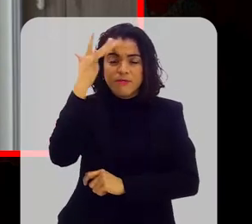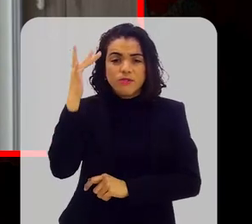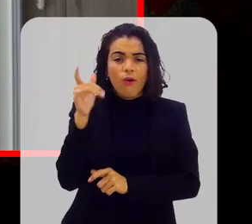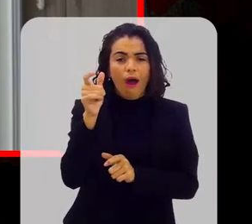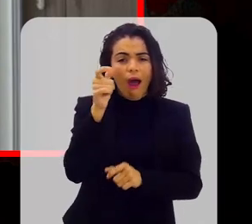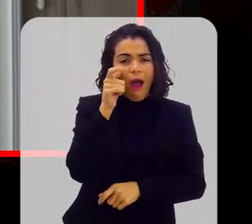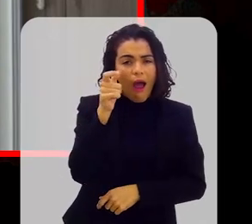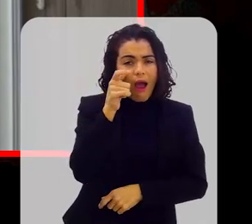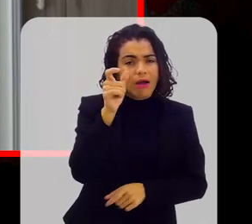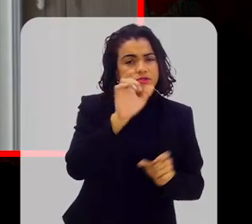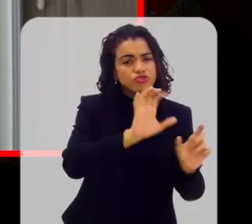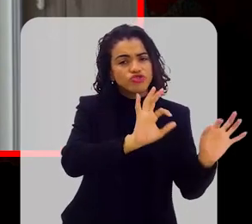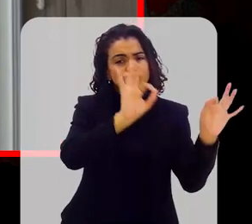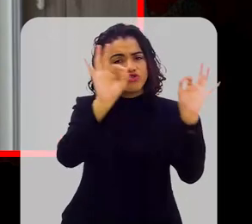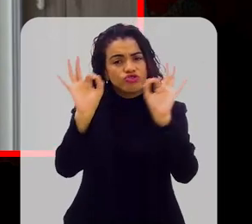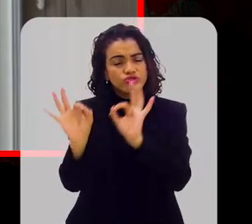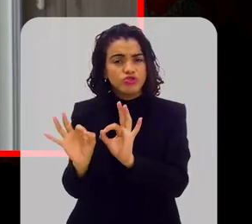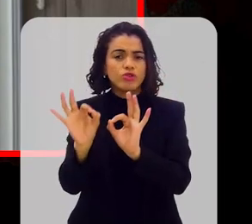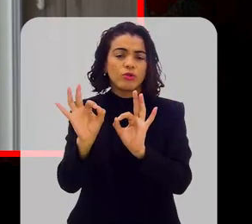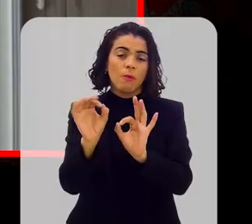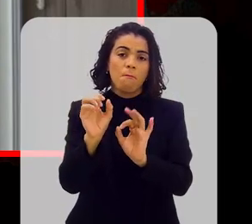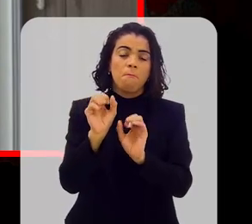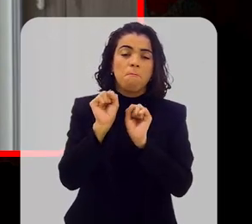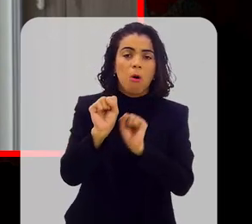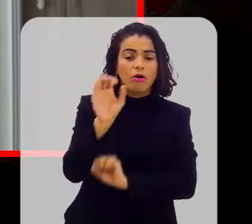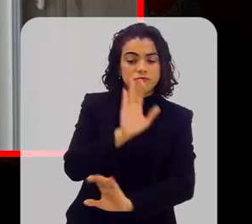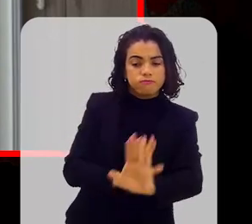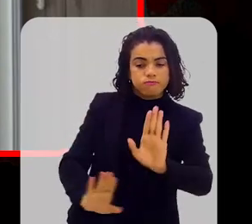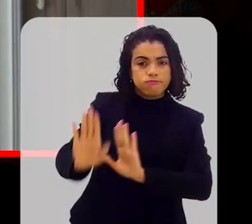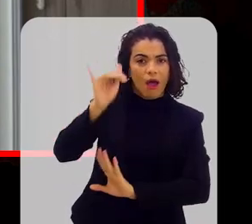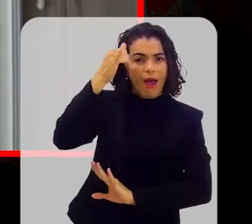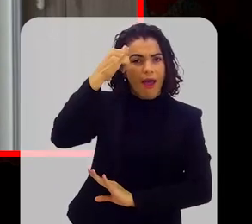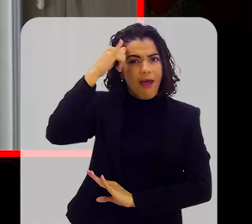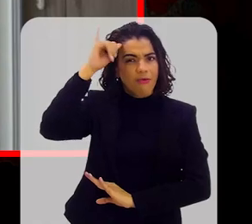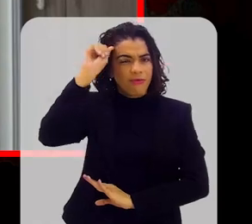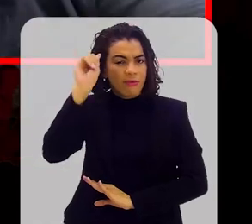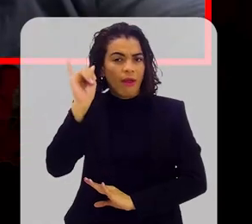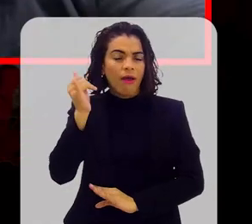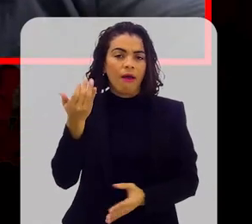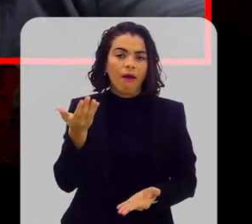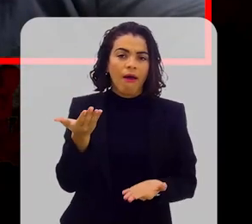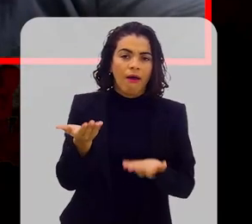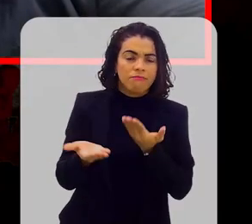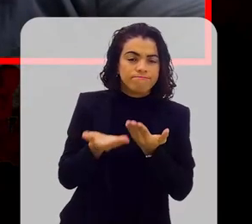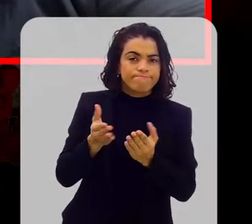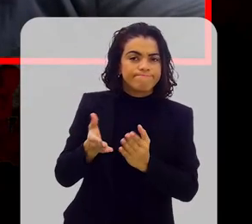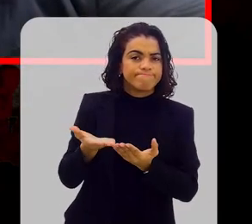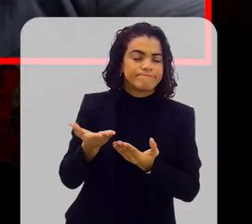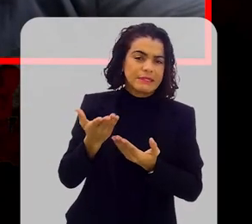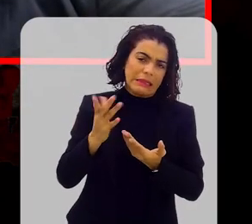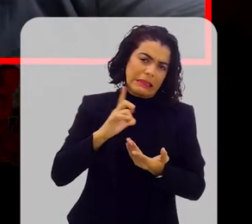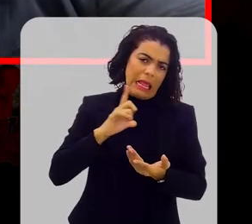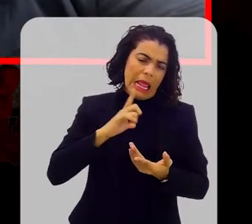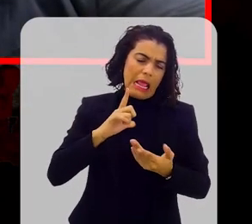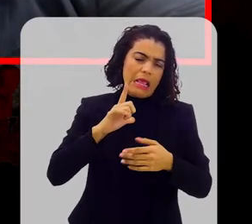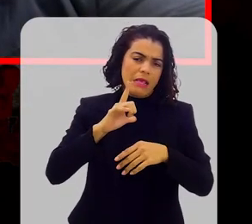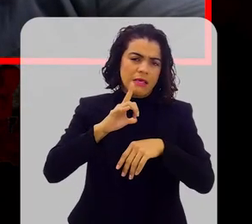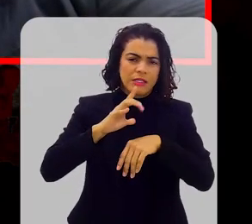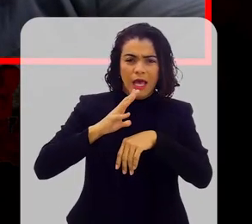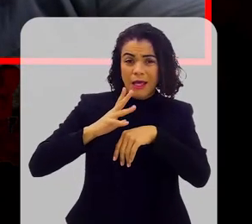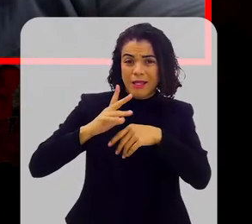nos assista possa não ser acometido por isso? É óbvio que tem toda uma genética